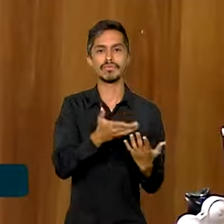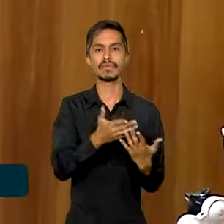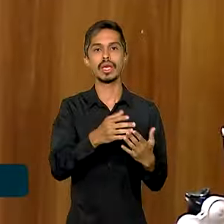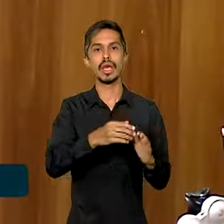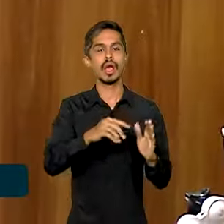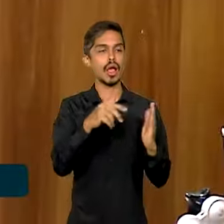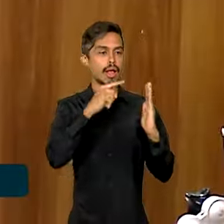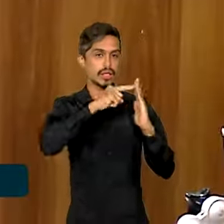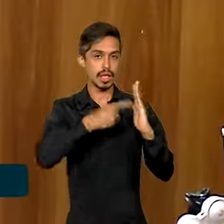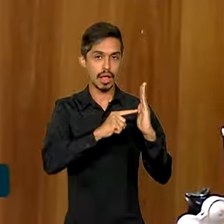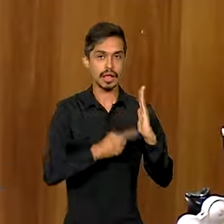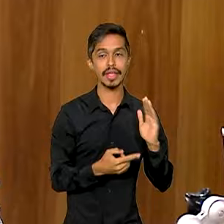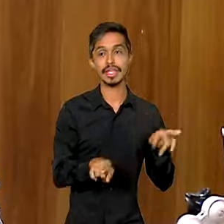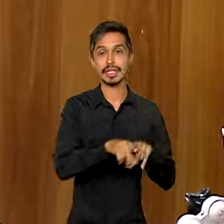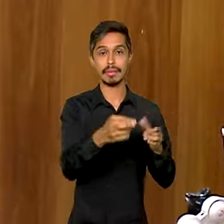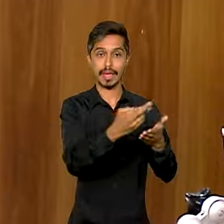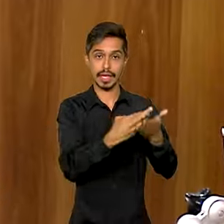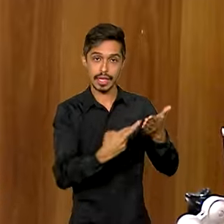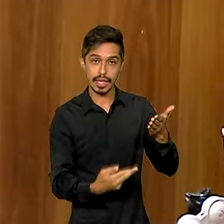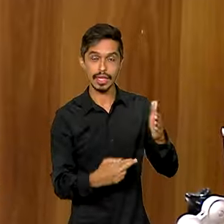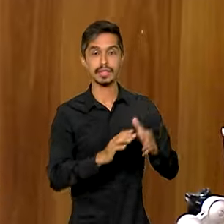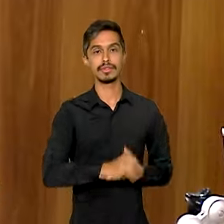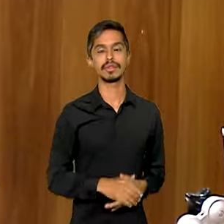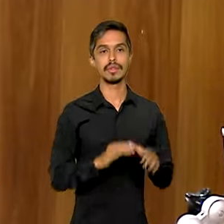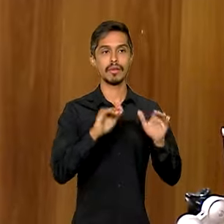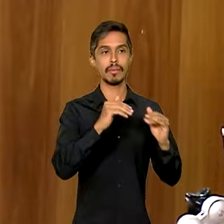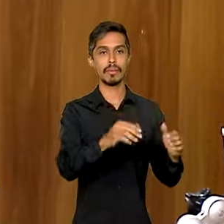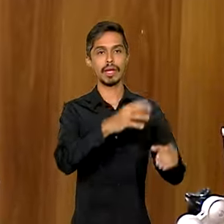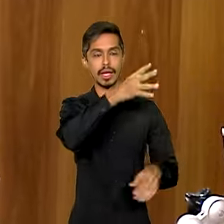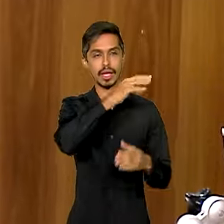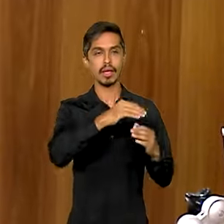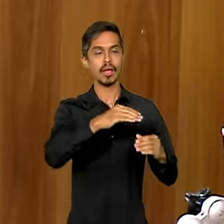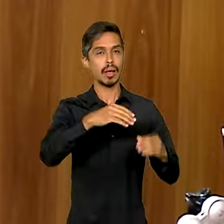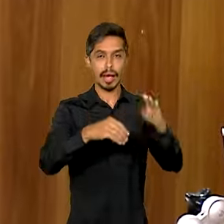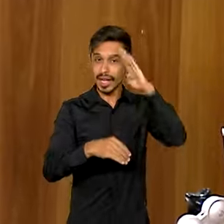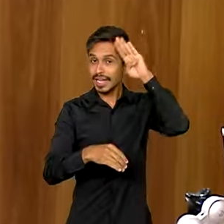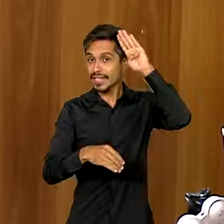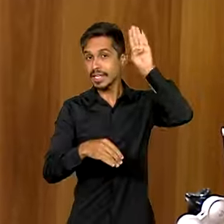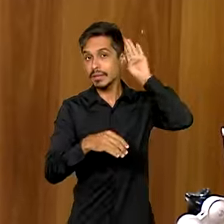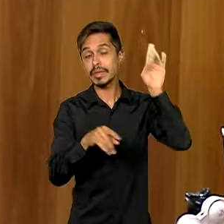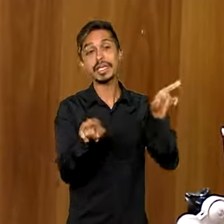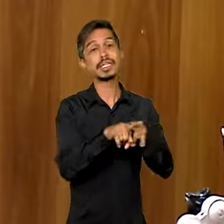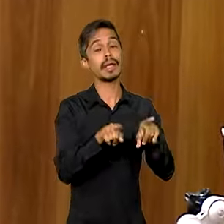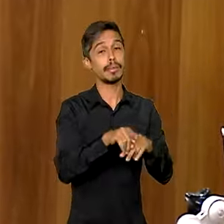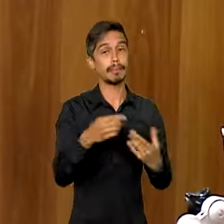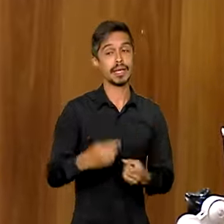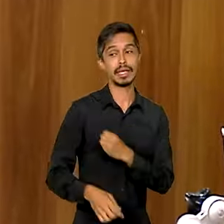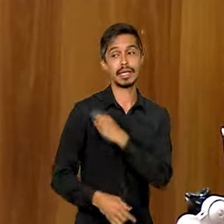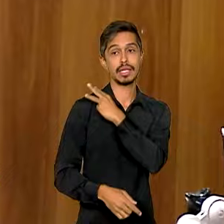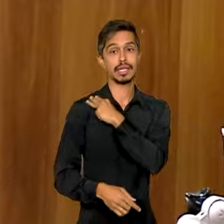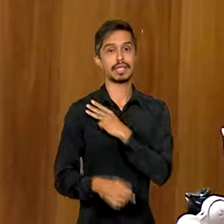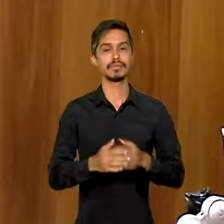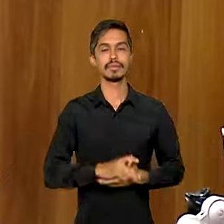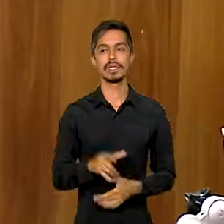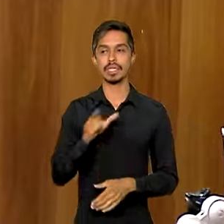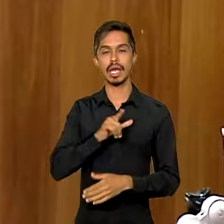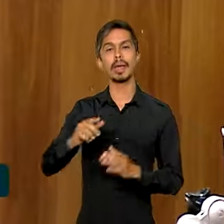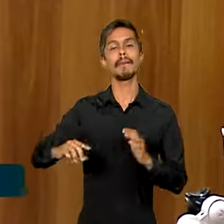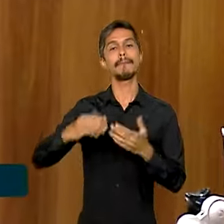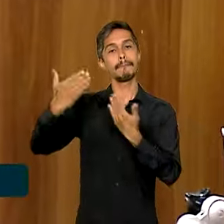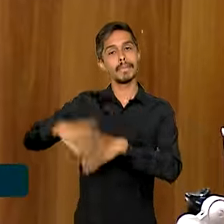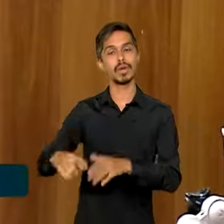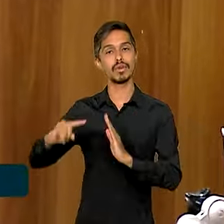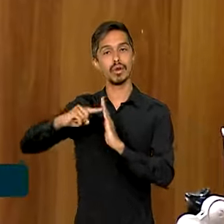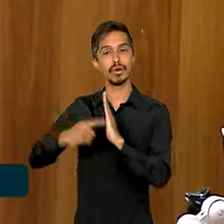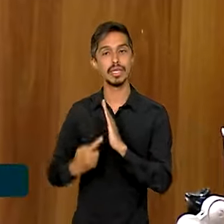e redação para os cargos de nível superior e para o cargo de nível médio, nós também teremos a prova objetiva